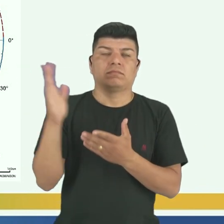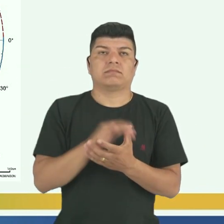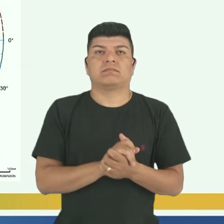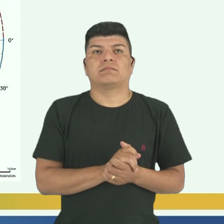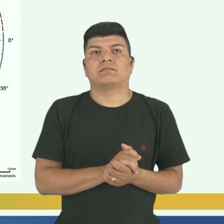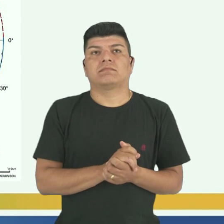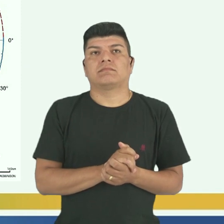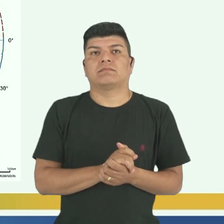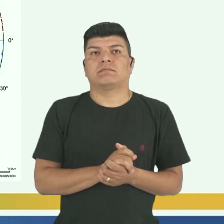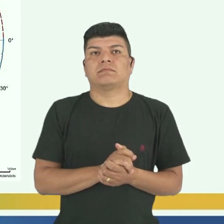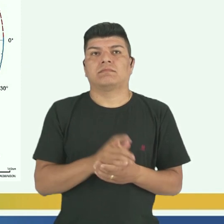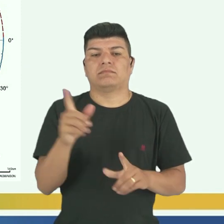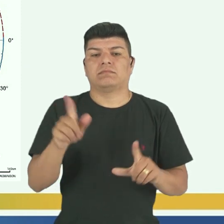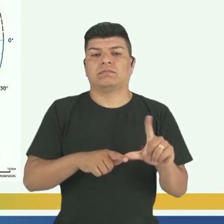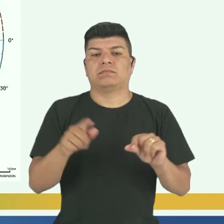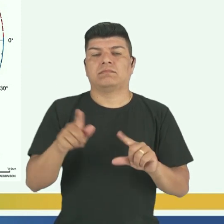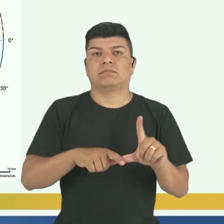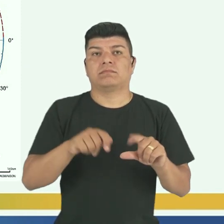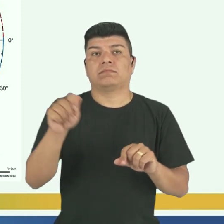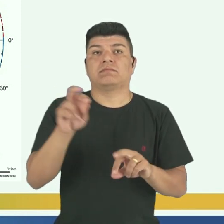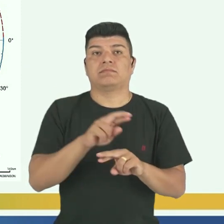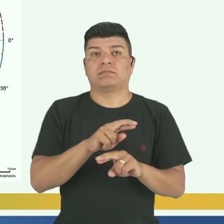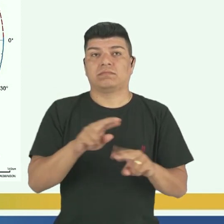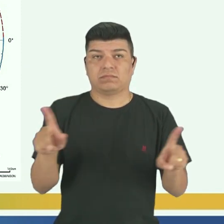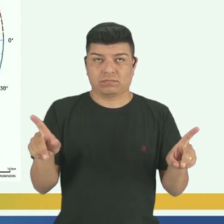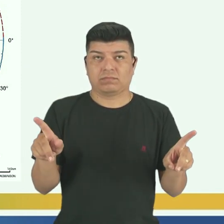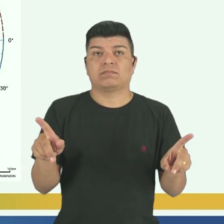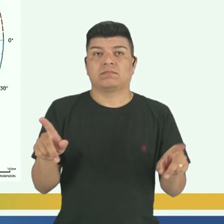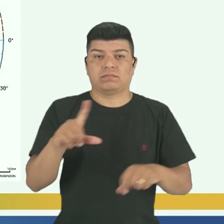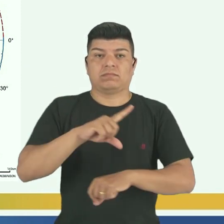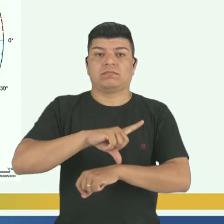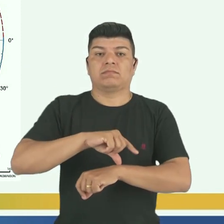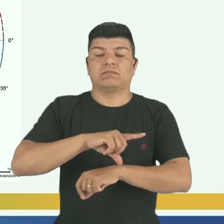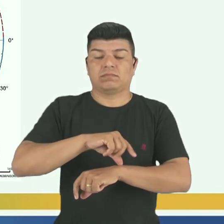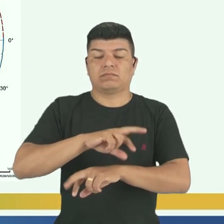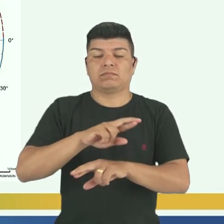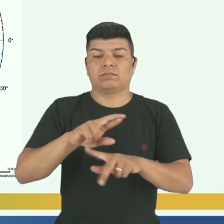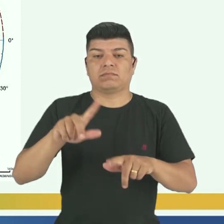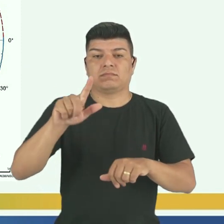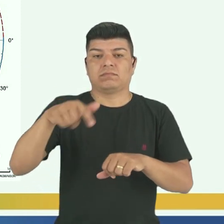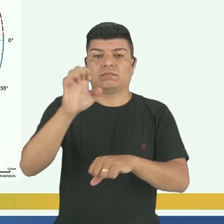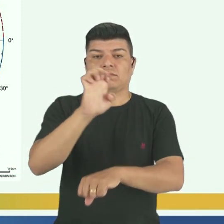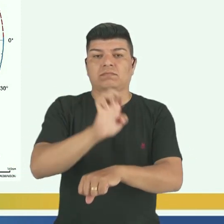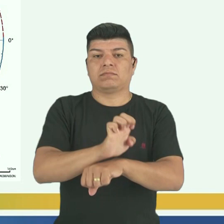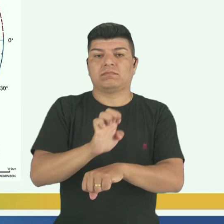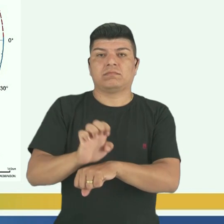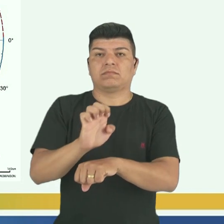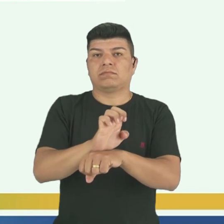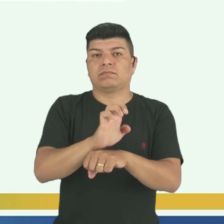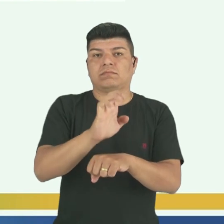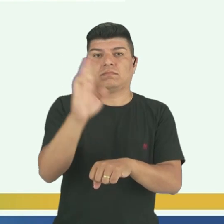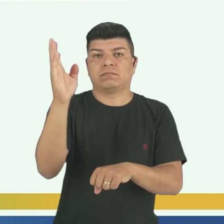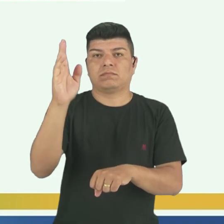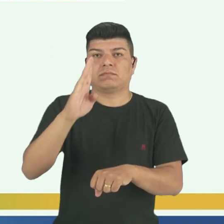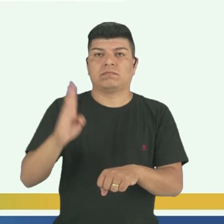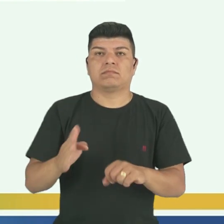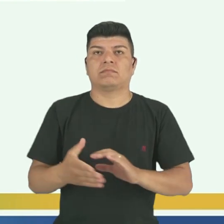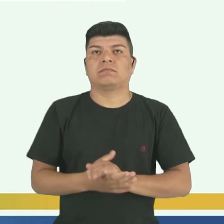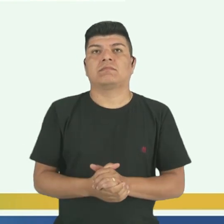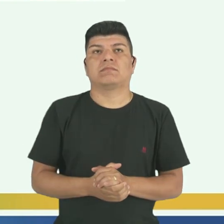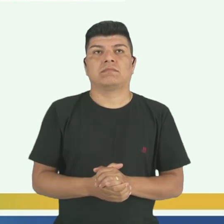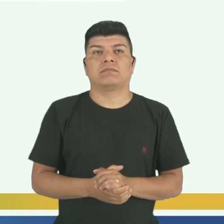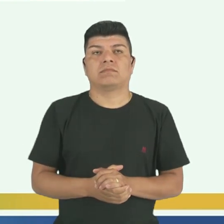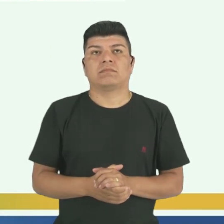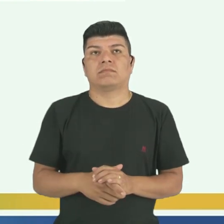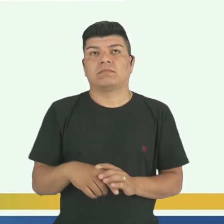Aí está o nosso Acre, como é diferente, né? O horário dos demais estados do nosso país. E